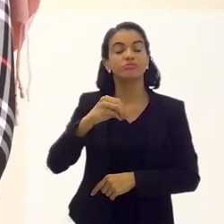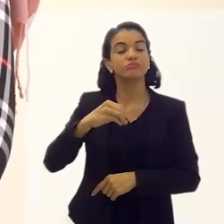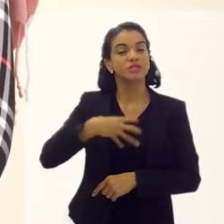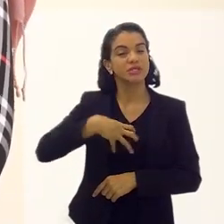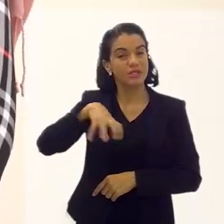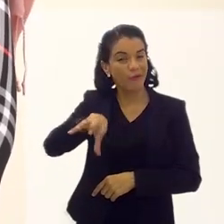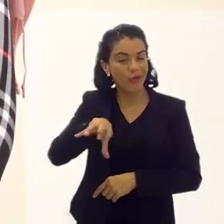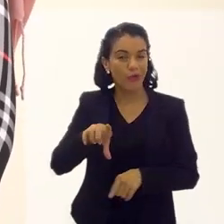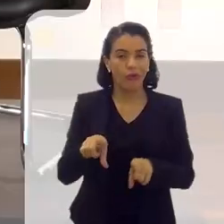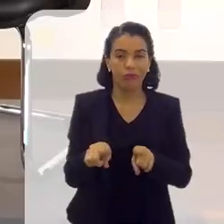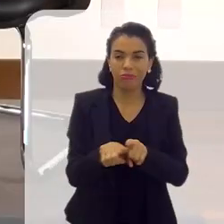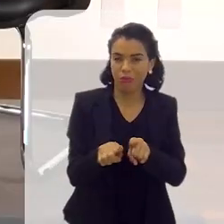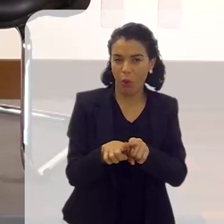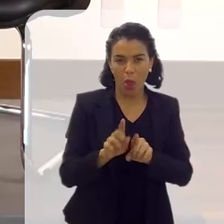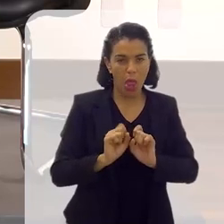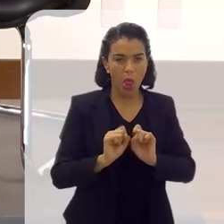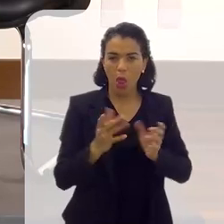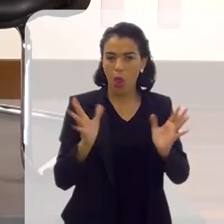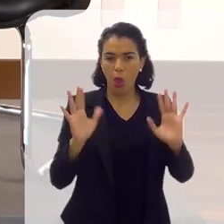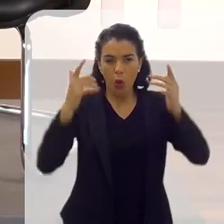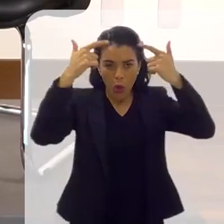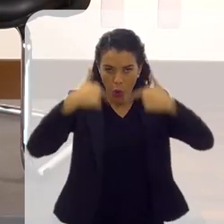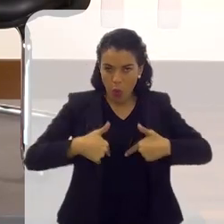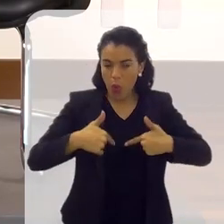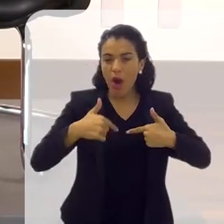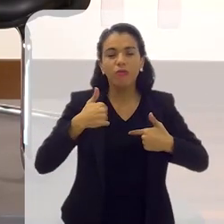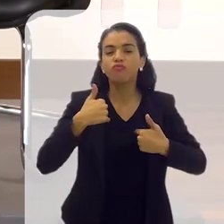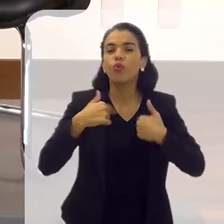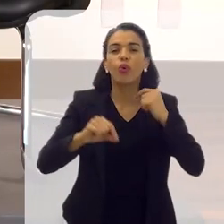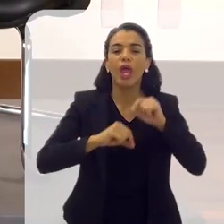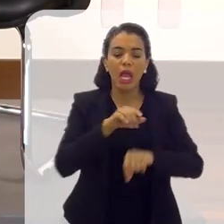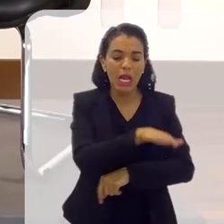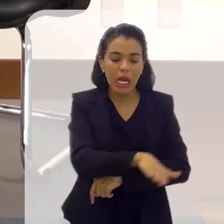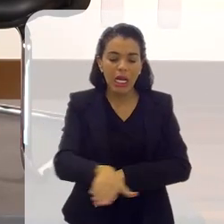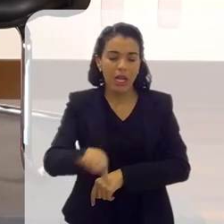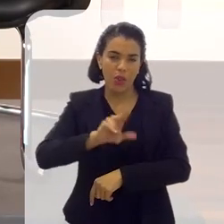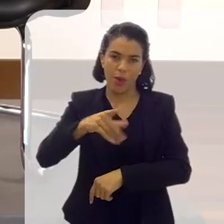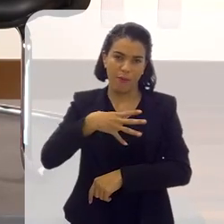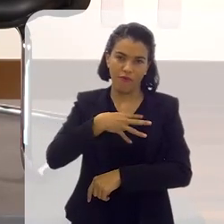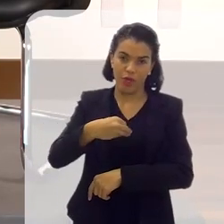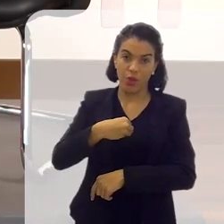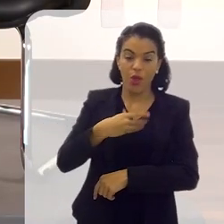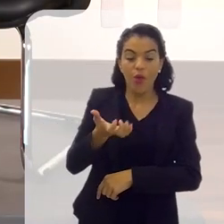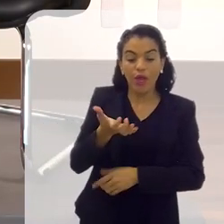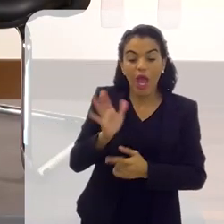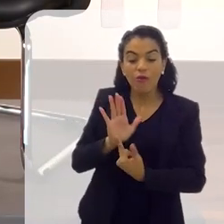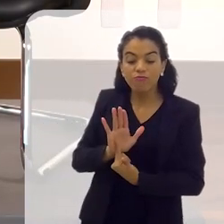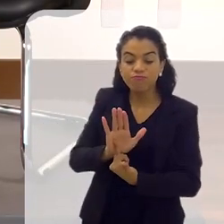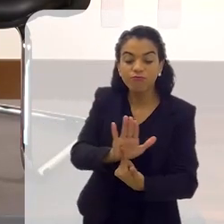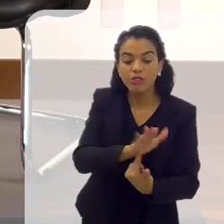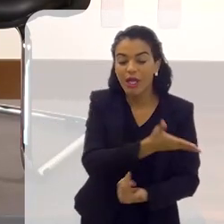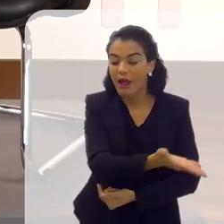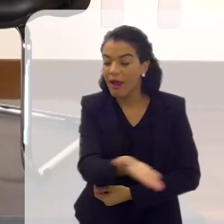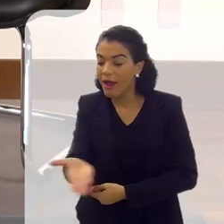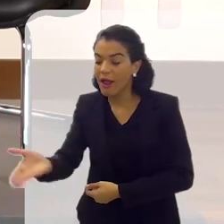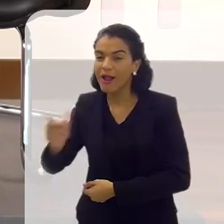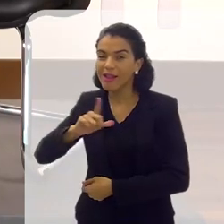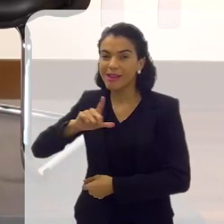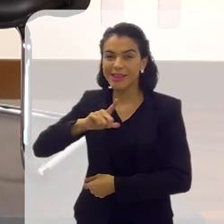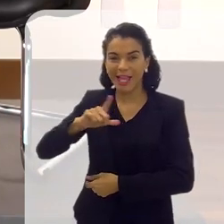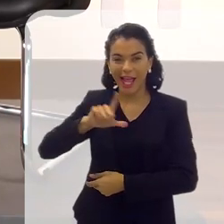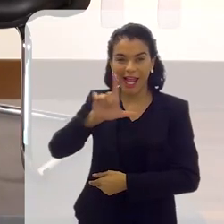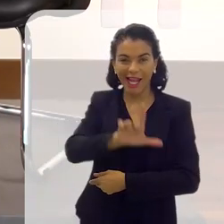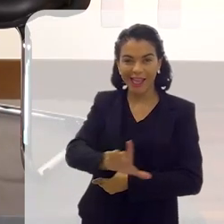de Salvador. Então, eu não defendo... Aquelas crianças não são meus filhos. Eu só quero mostrar